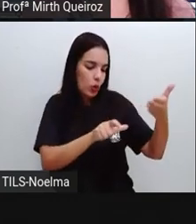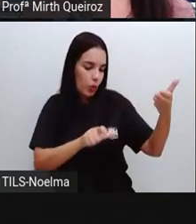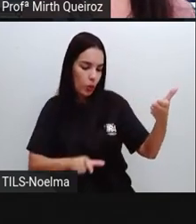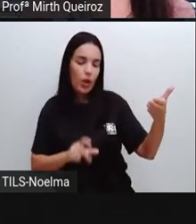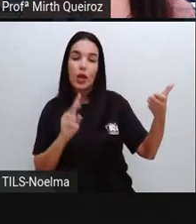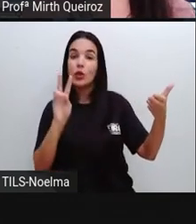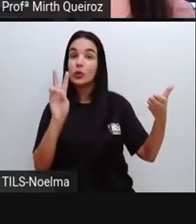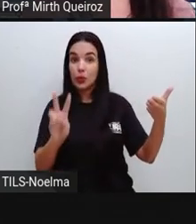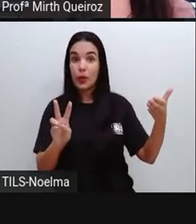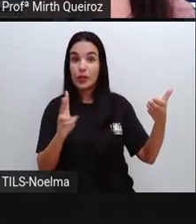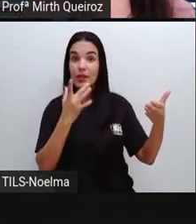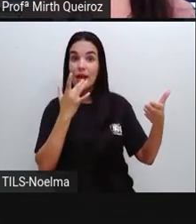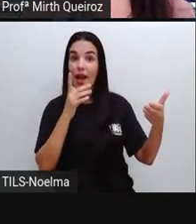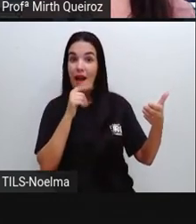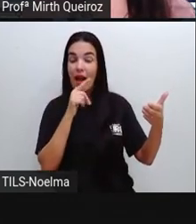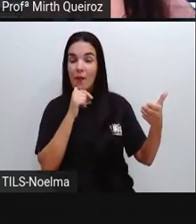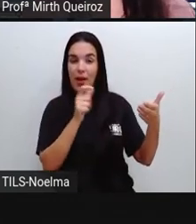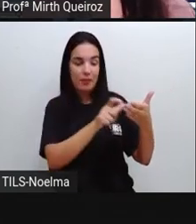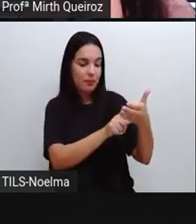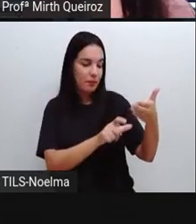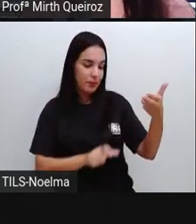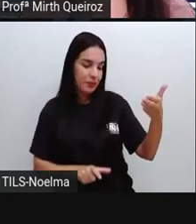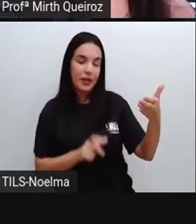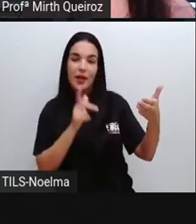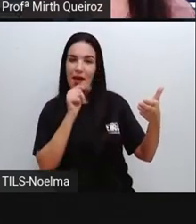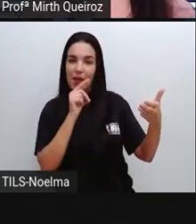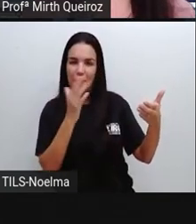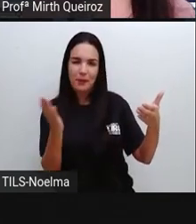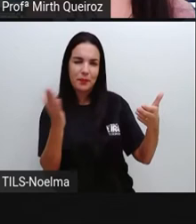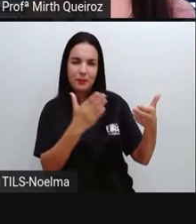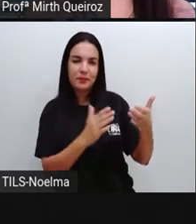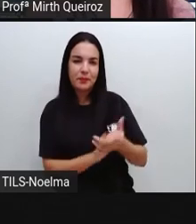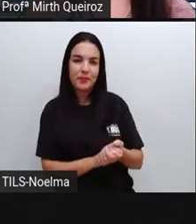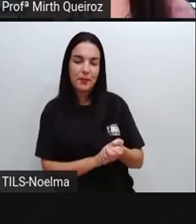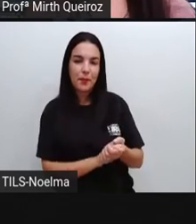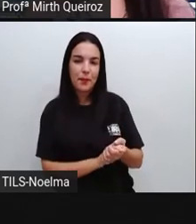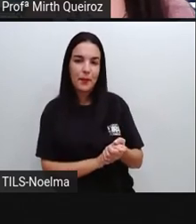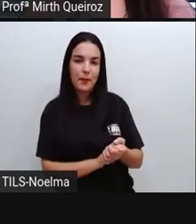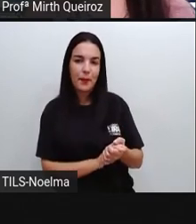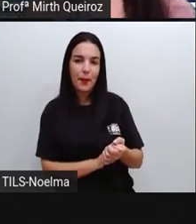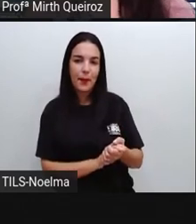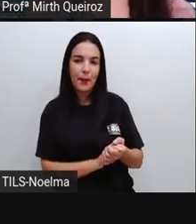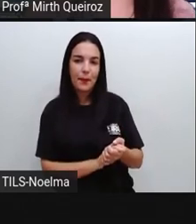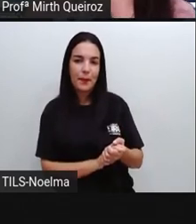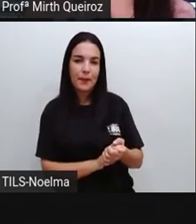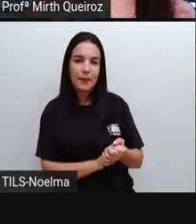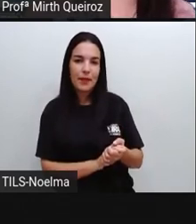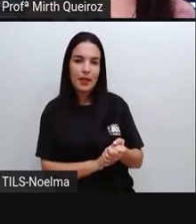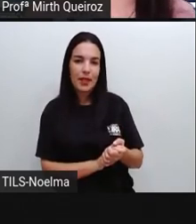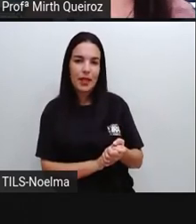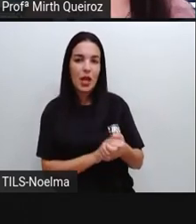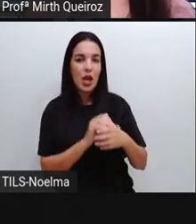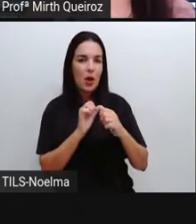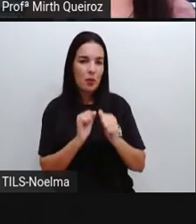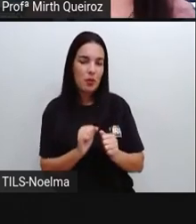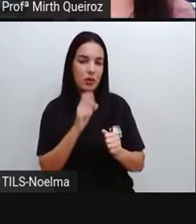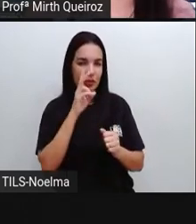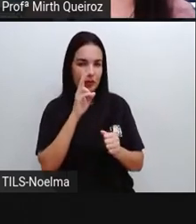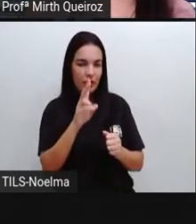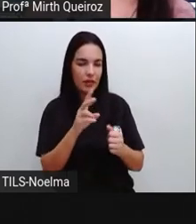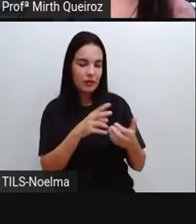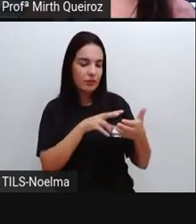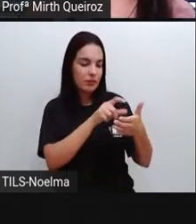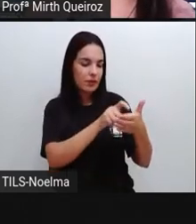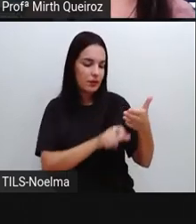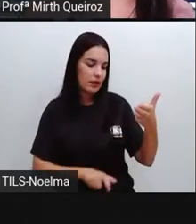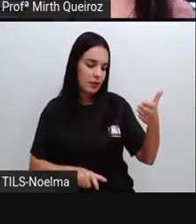contas de água. Caso não seja possível, tem apenas disponível aí uma, apenas uma conta, vocês peçam aí